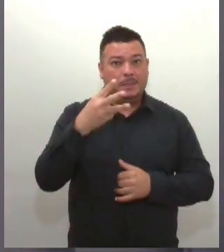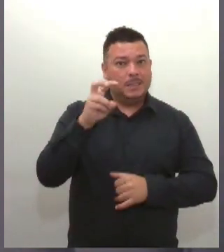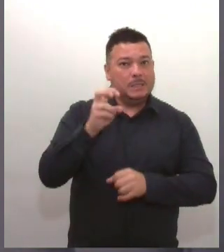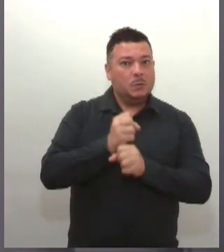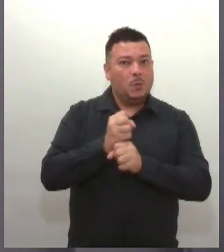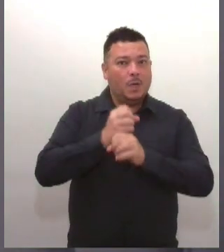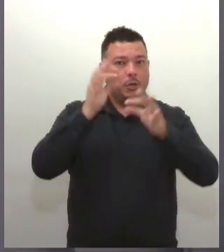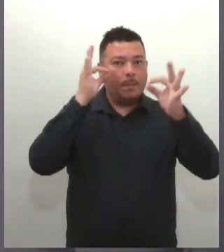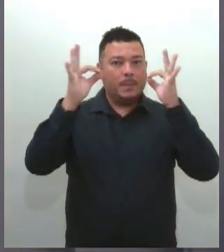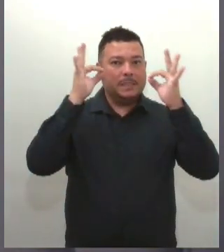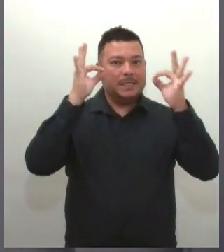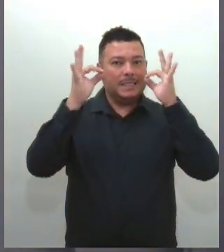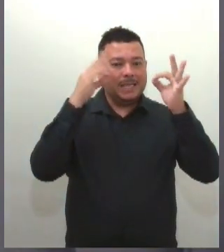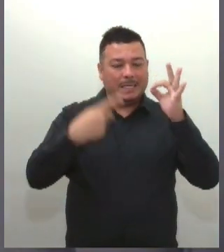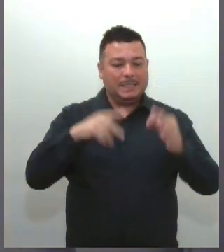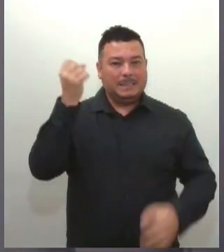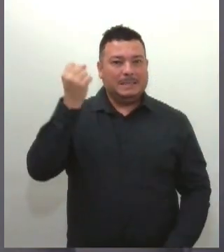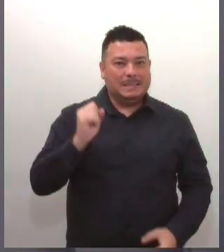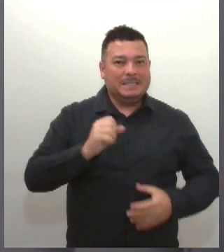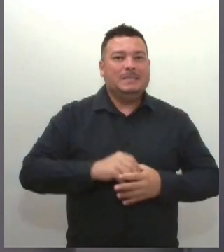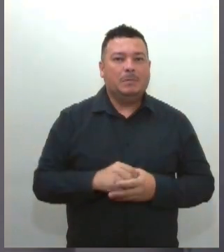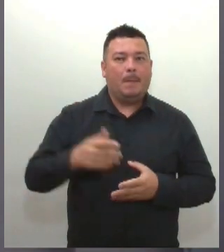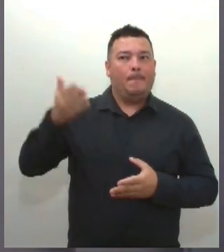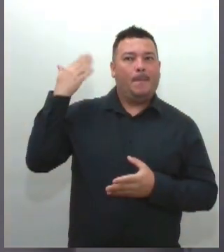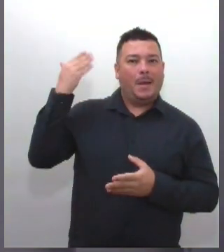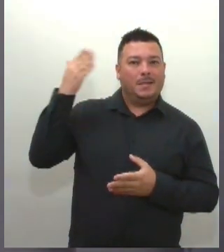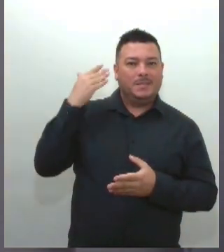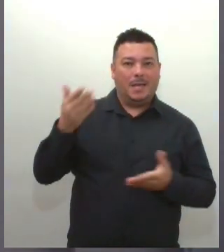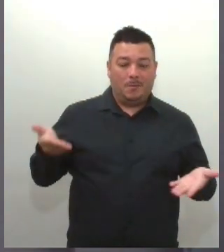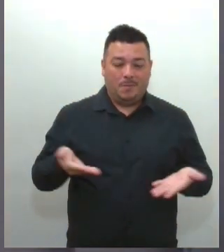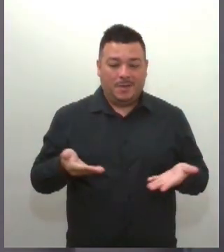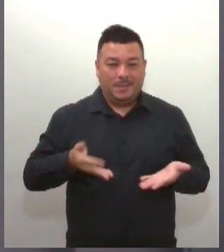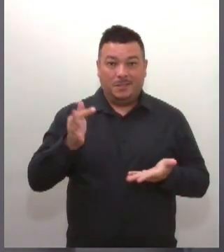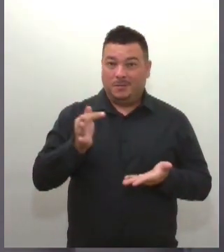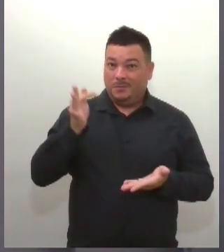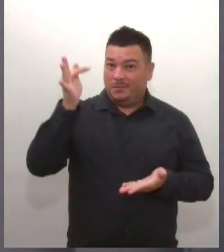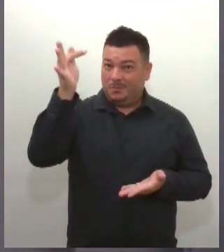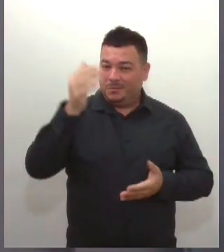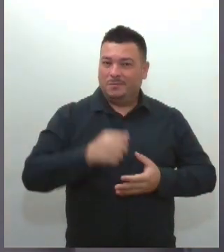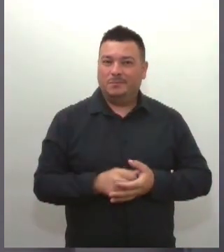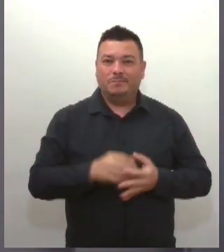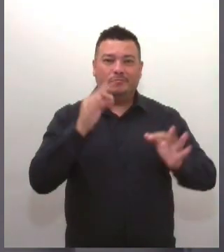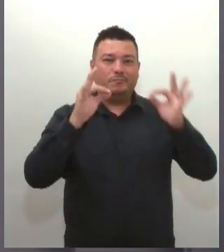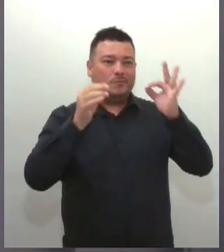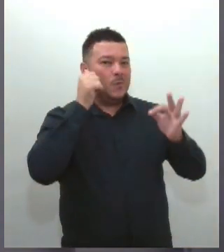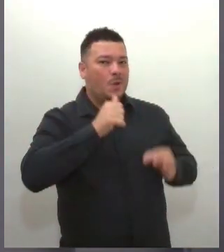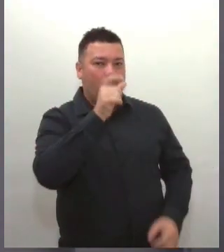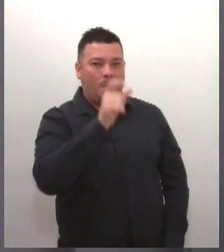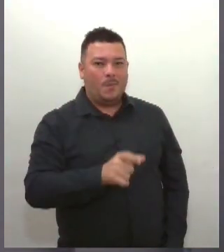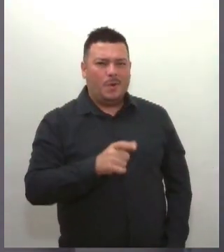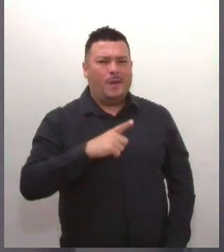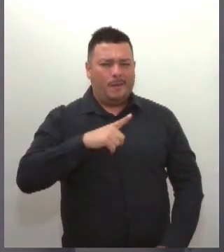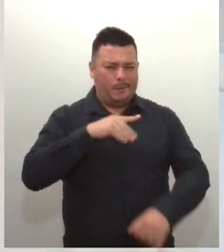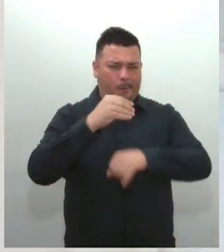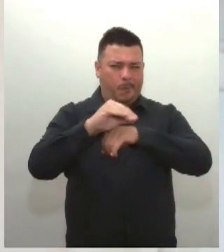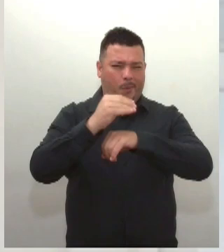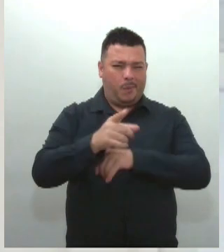Sergipe. Passado, presente e futuro. A psicanalista Petrusca Passos tem mais informações.